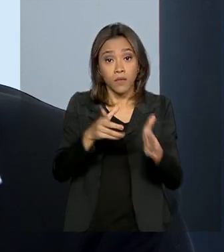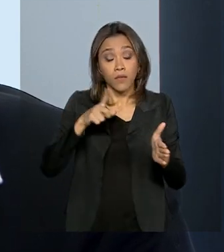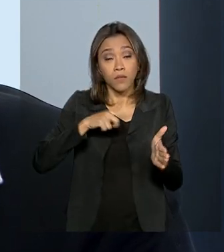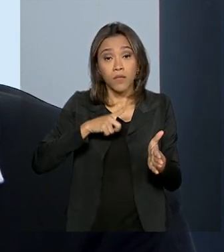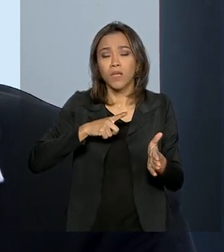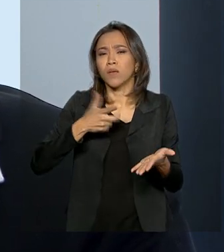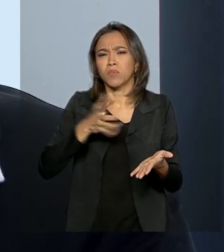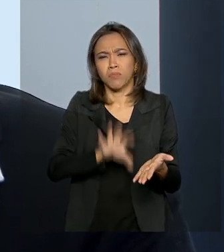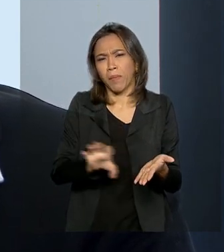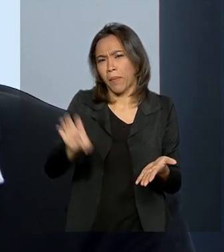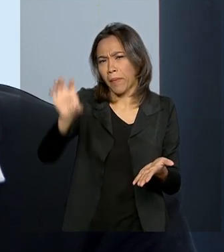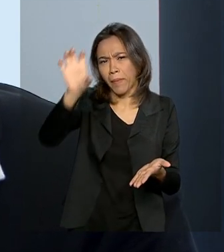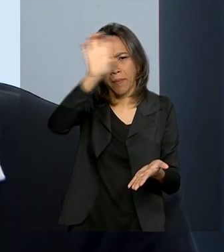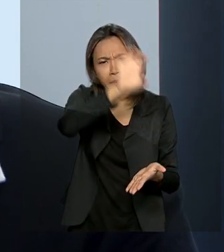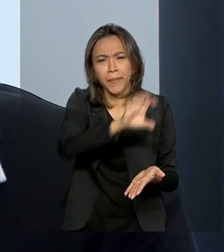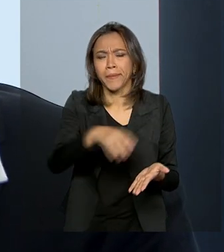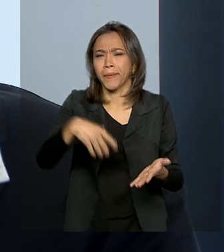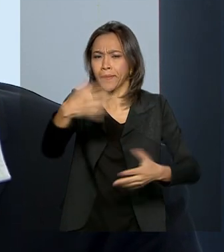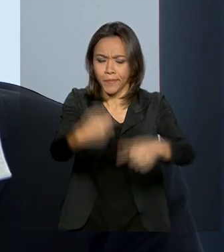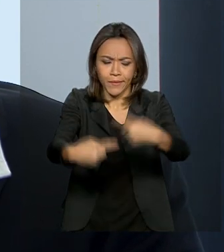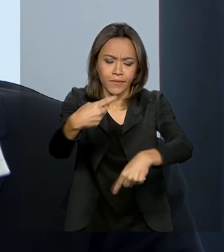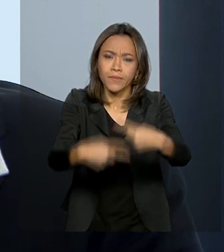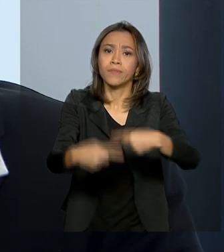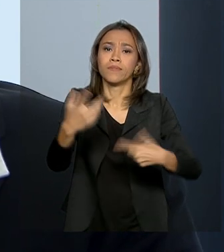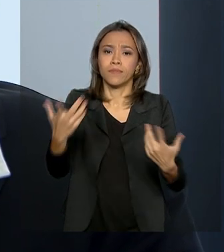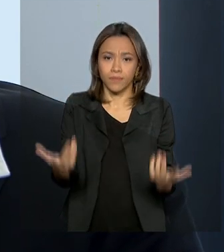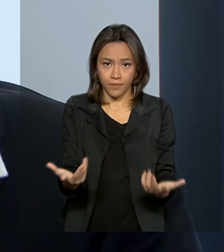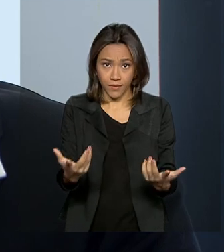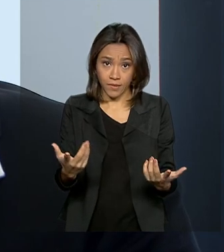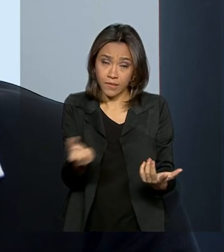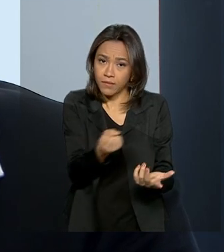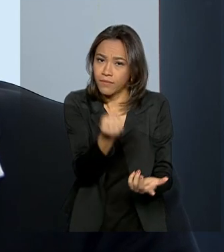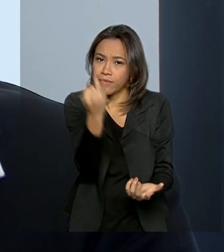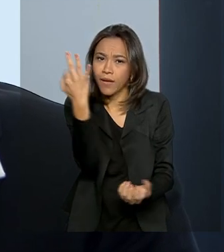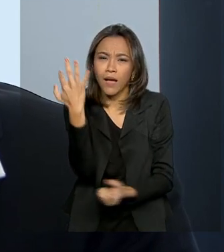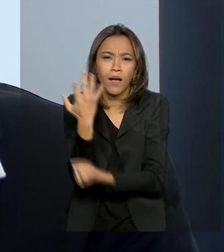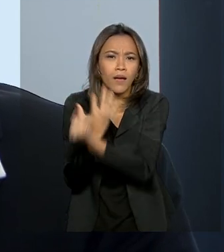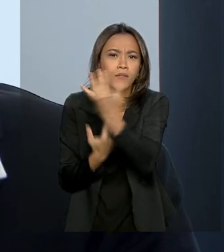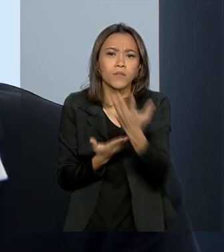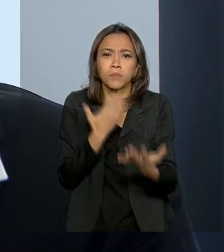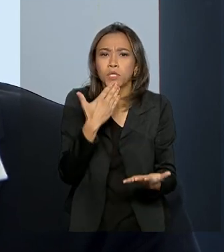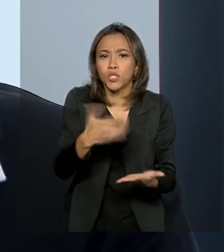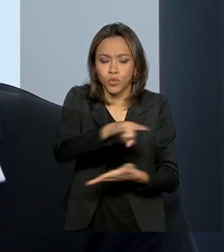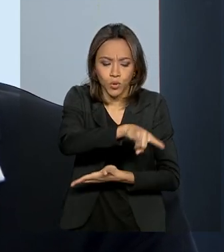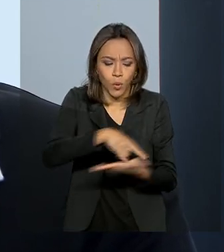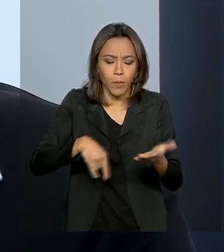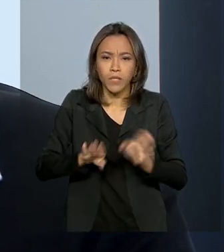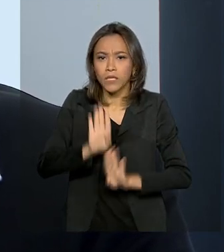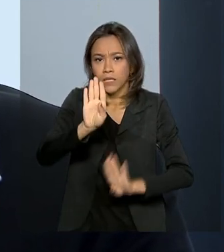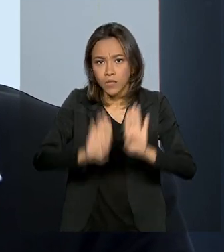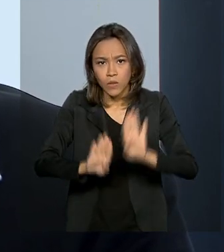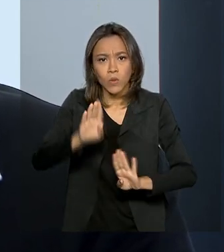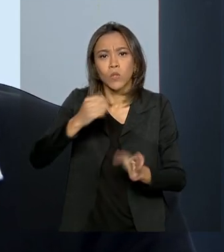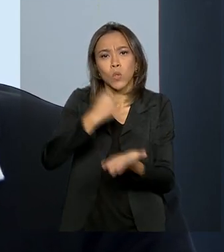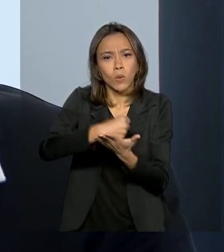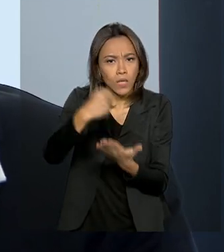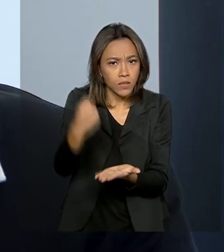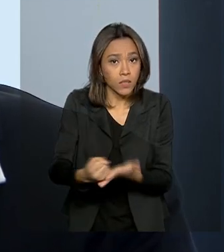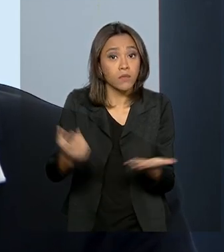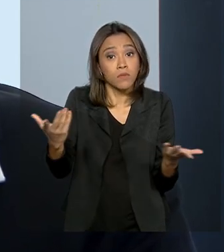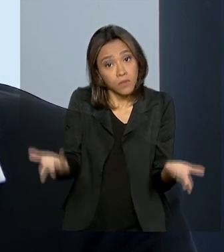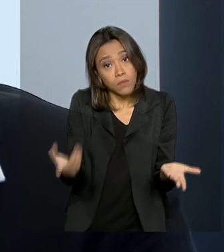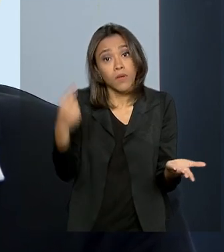mais diversas políticas, fazendo milhares de licitações, gastando milhões em contratações. E é muito